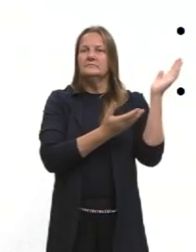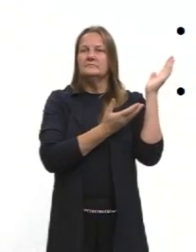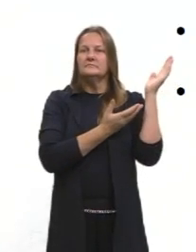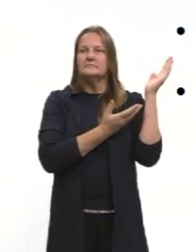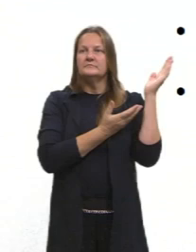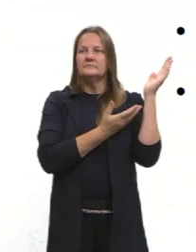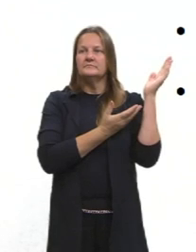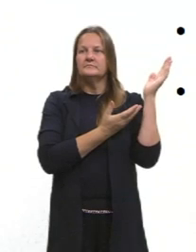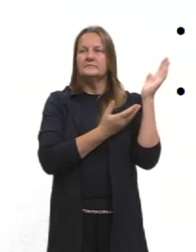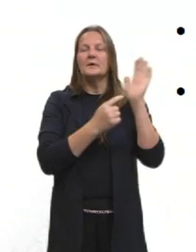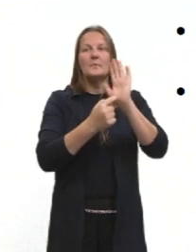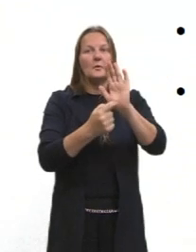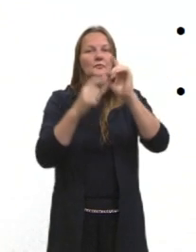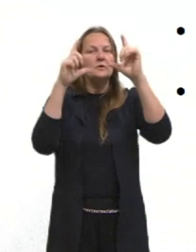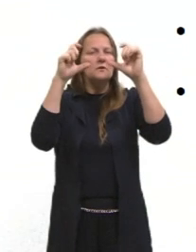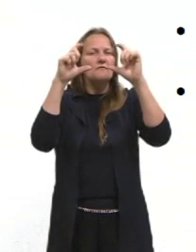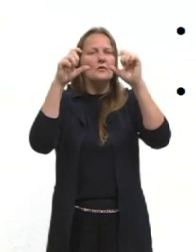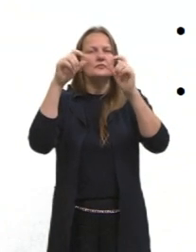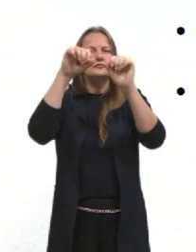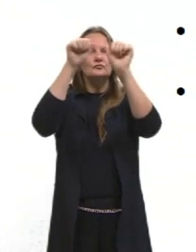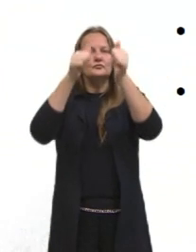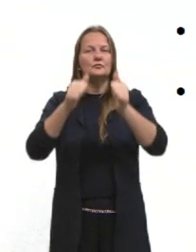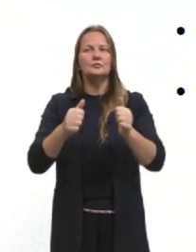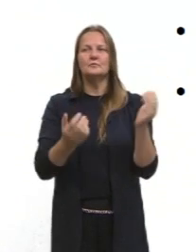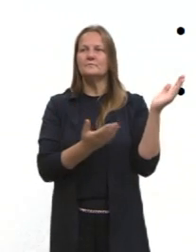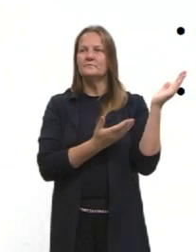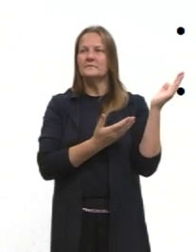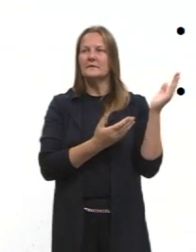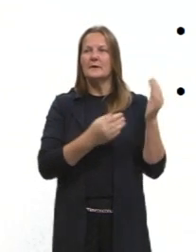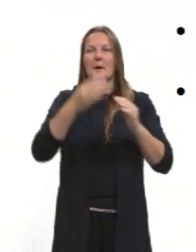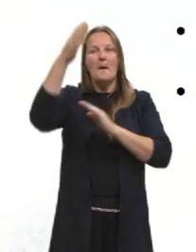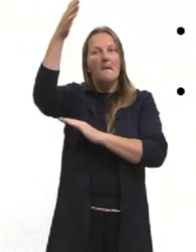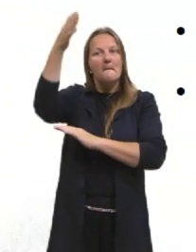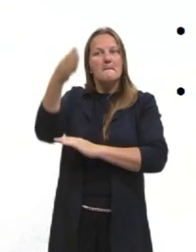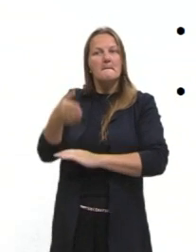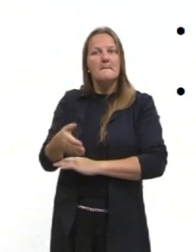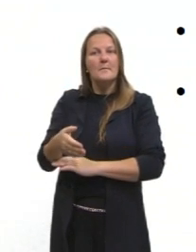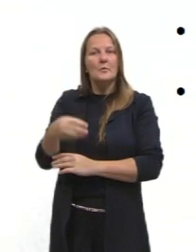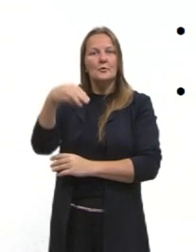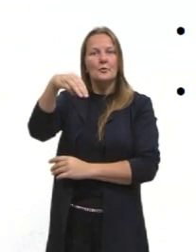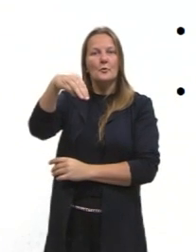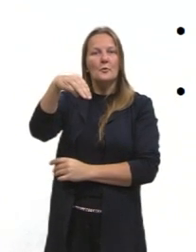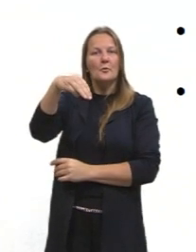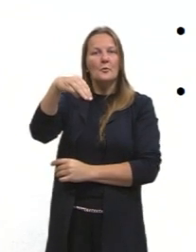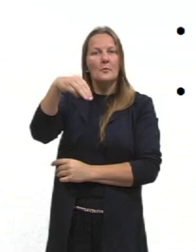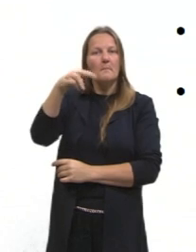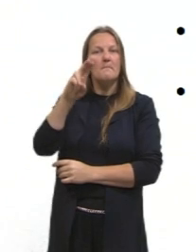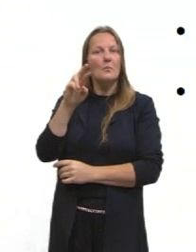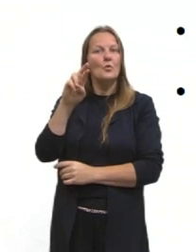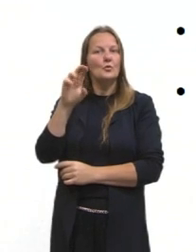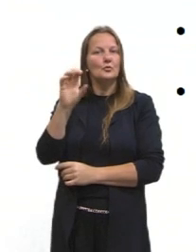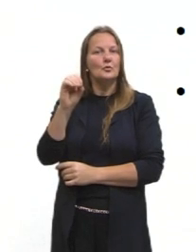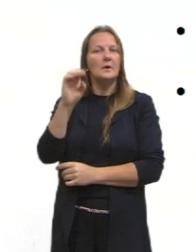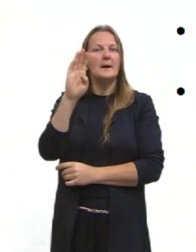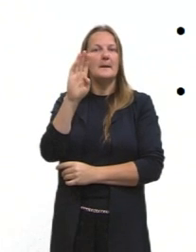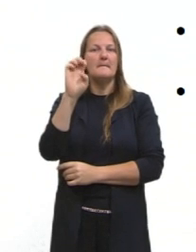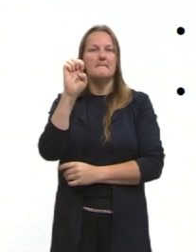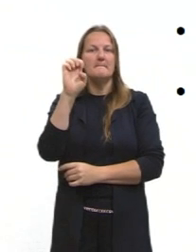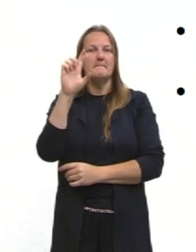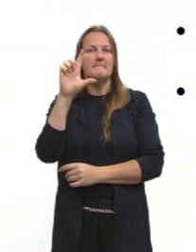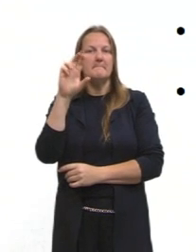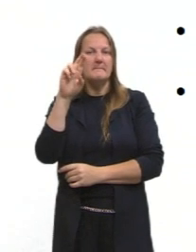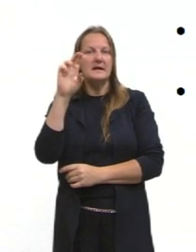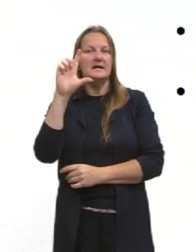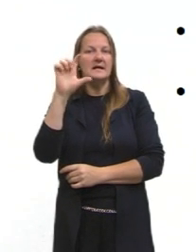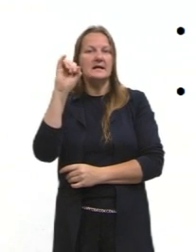eu trago uma imagem da queda do Muro de Berlim. E, para ilustrar esse momento, eu